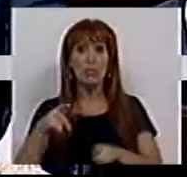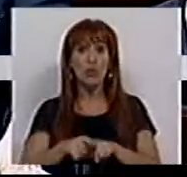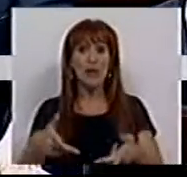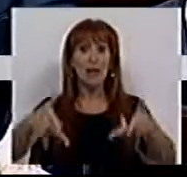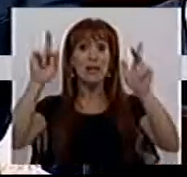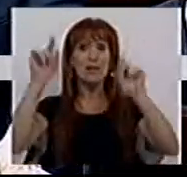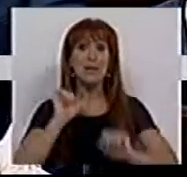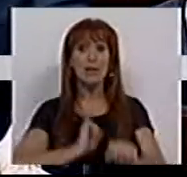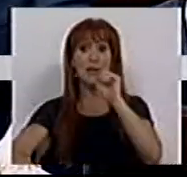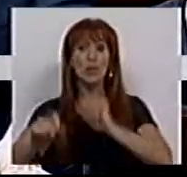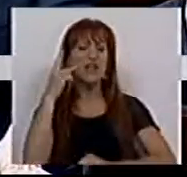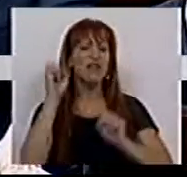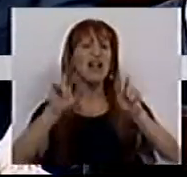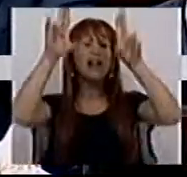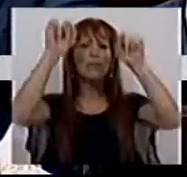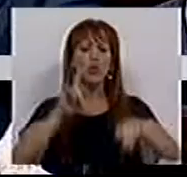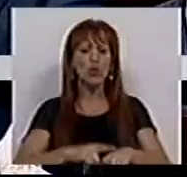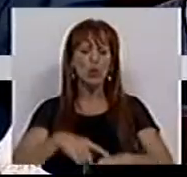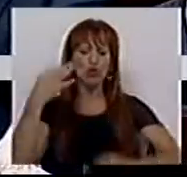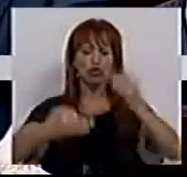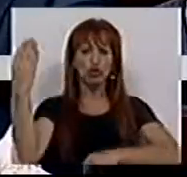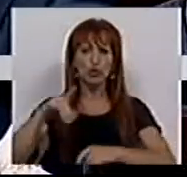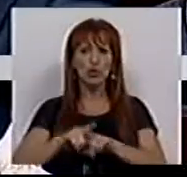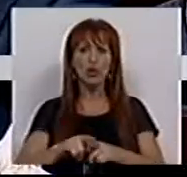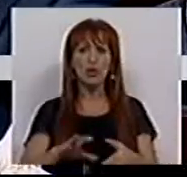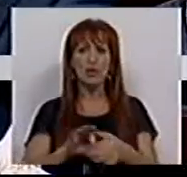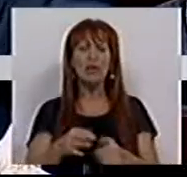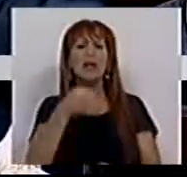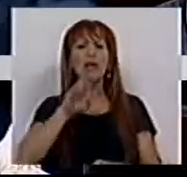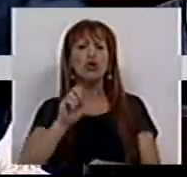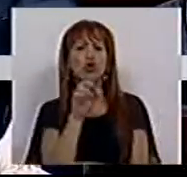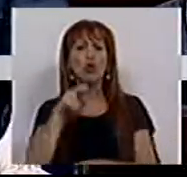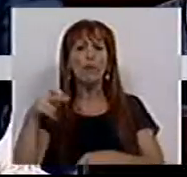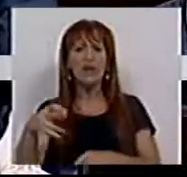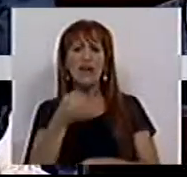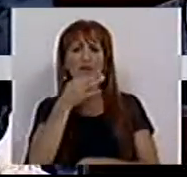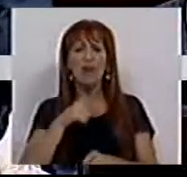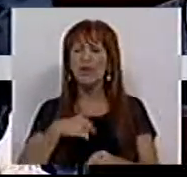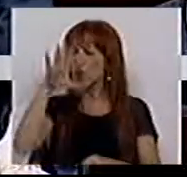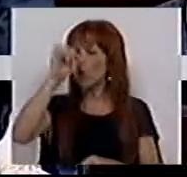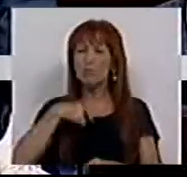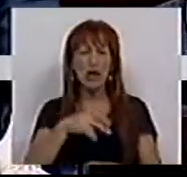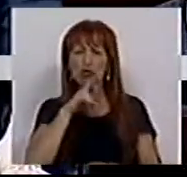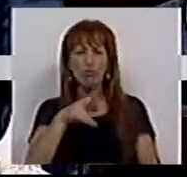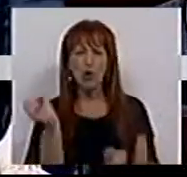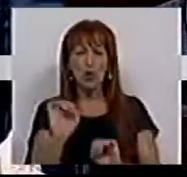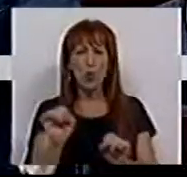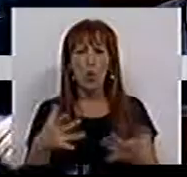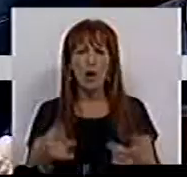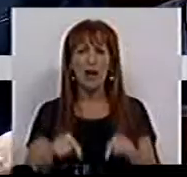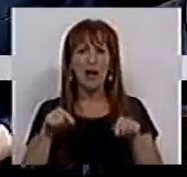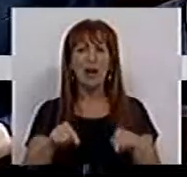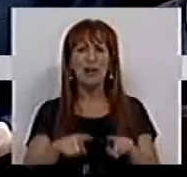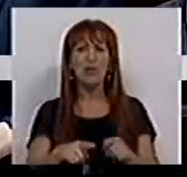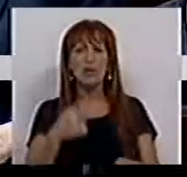liberto, dessa vida limpa, desse tempo justo de que Sofia falava. E para quem o Governo não tem resposta, é